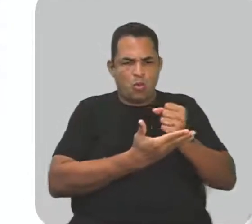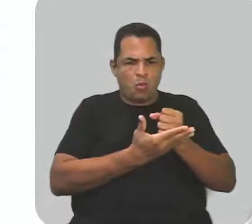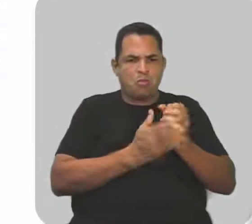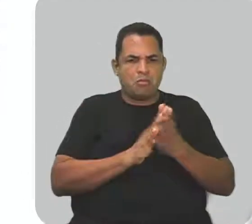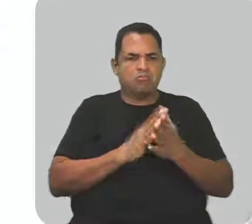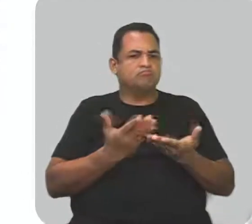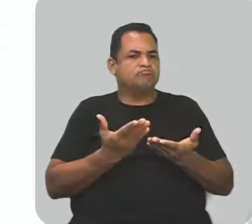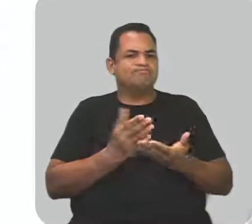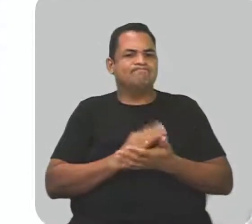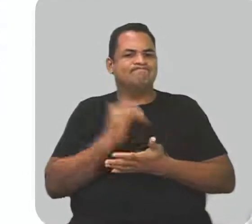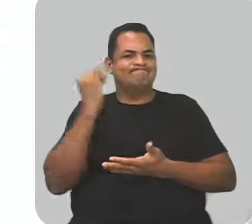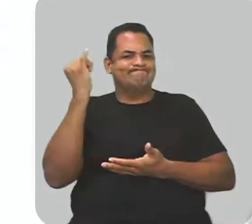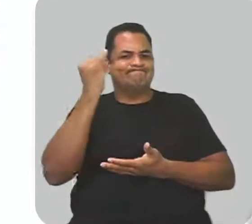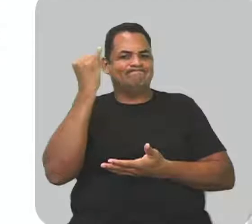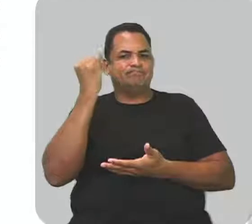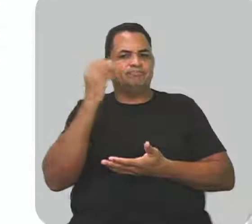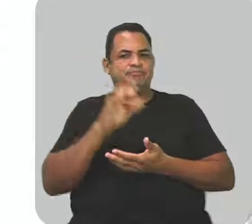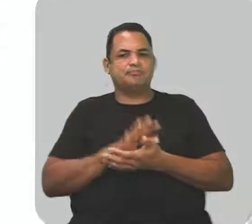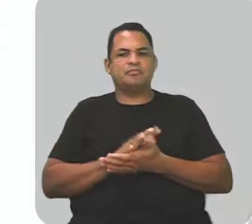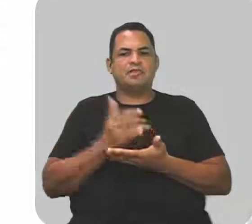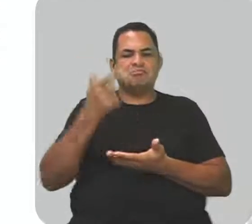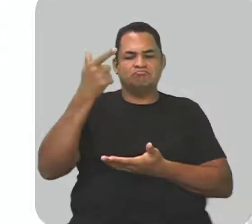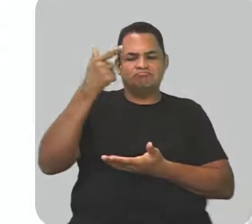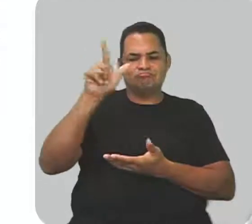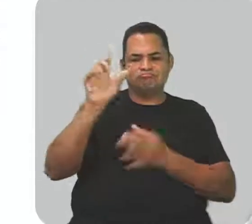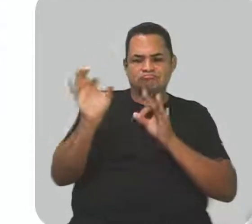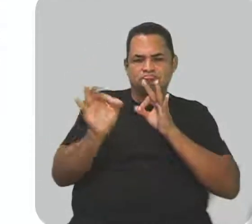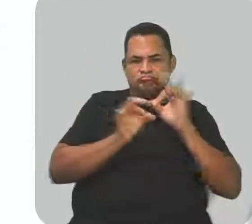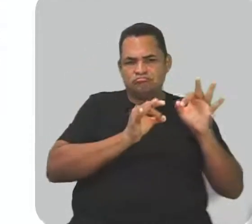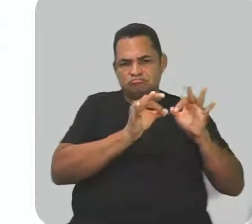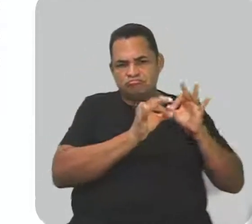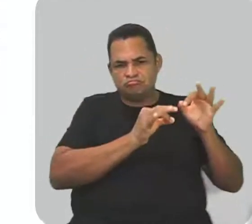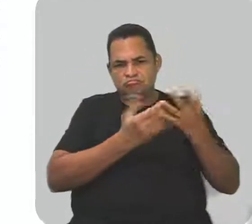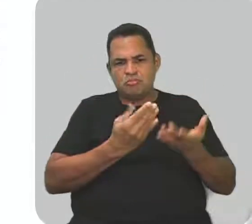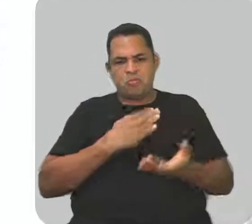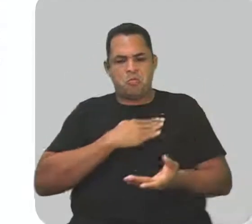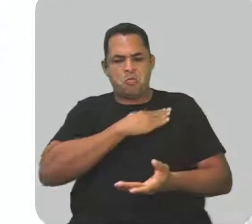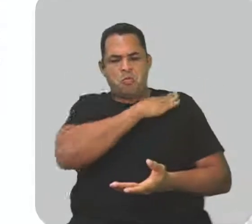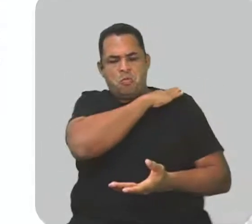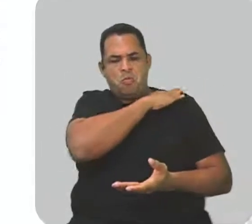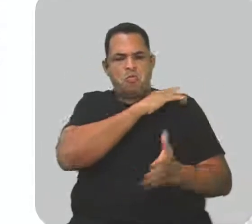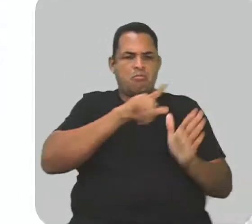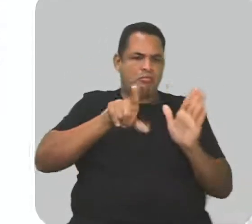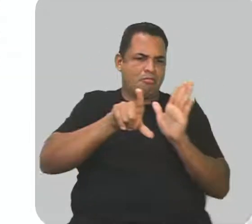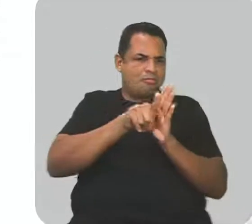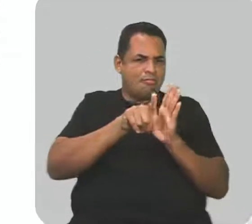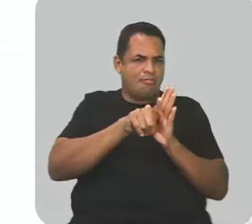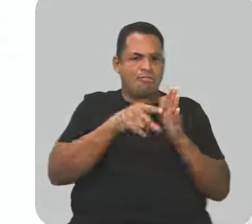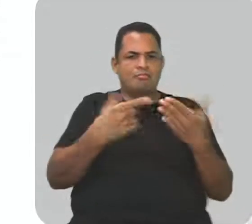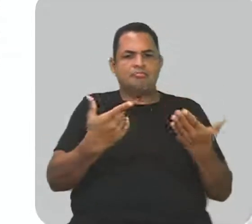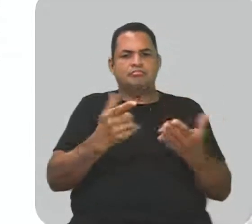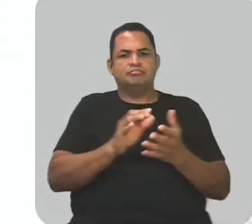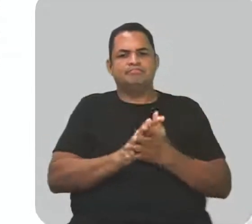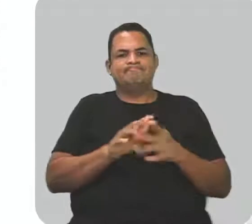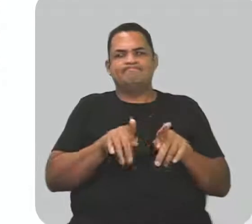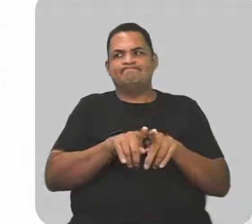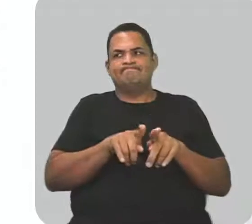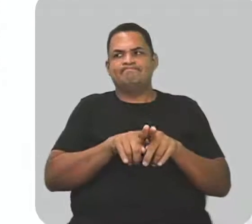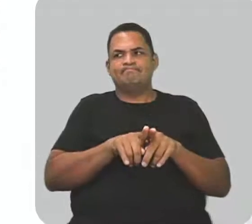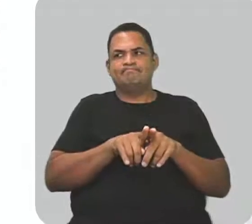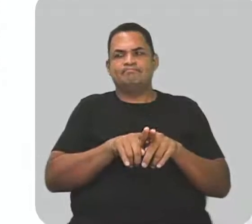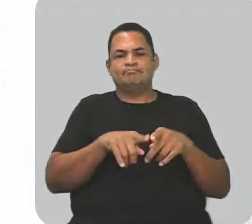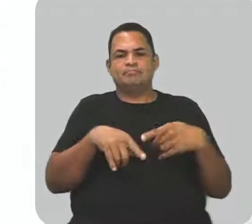notável. Não se conseguiu articular os militares legalistas. Também